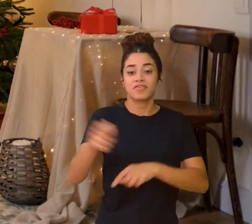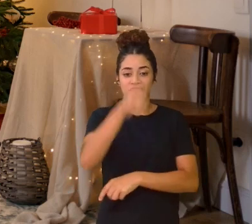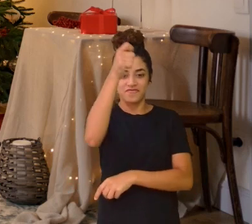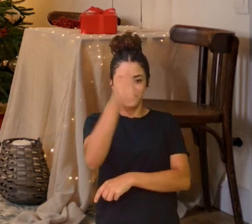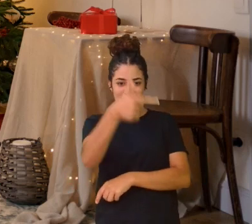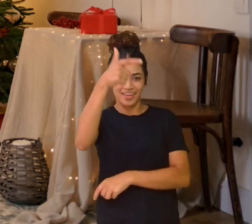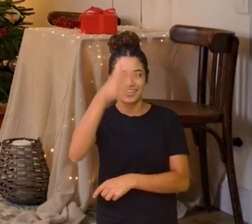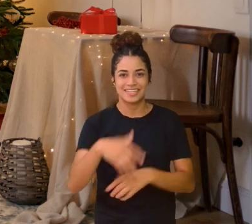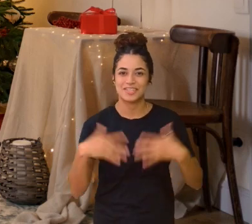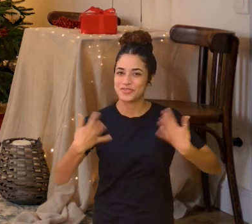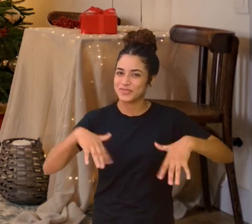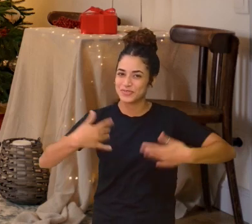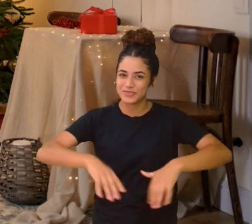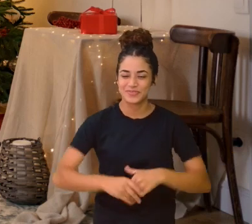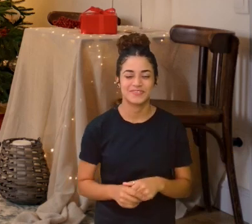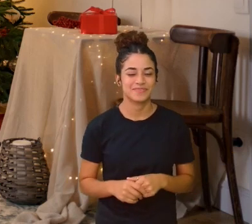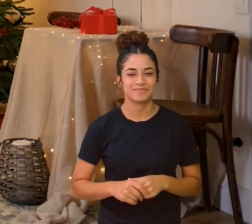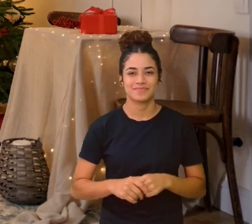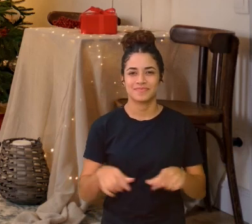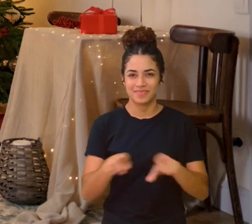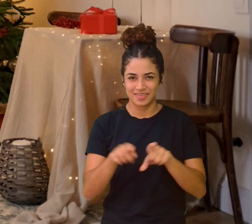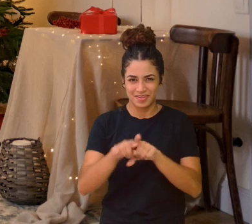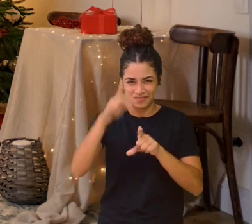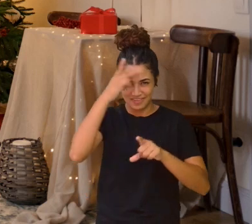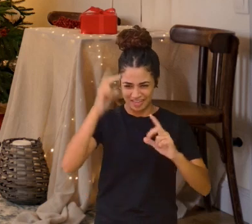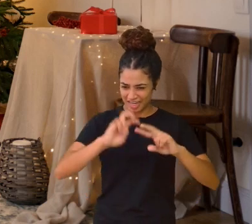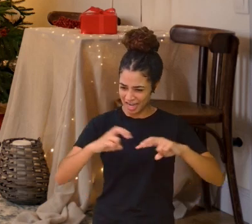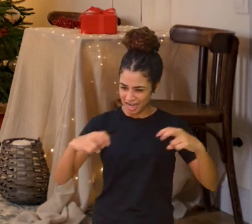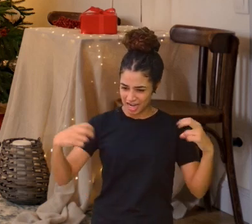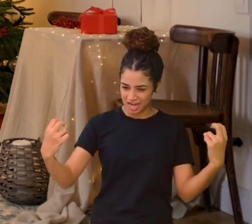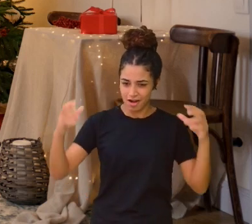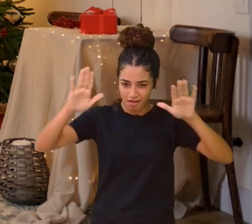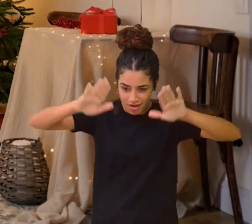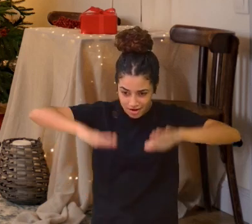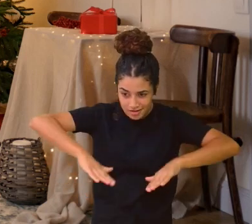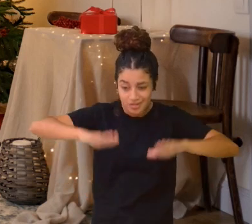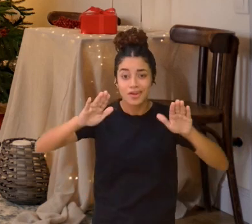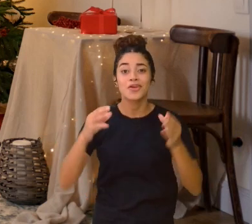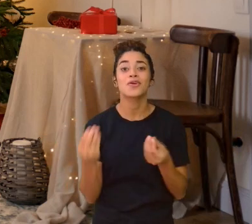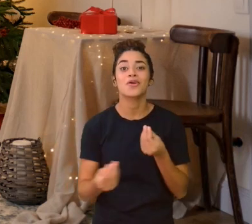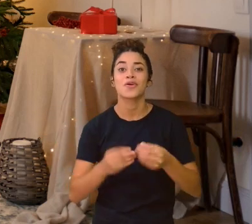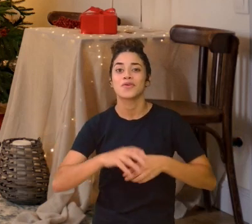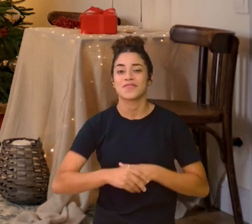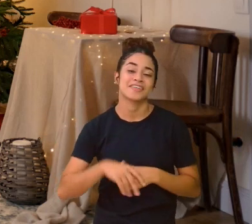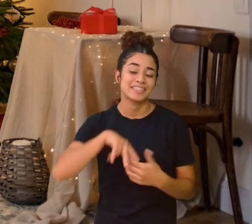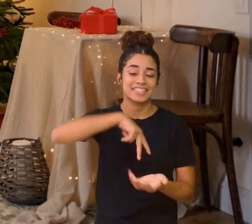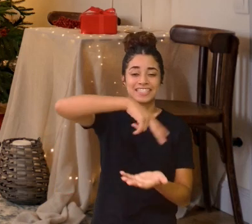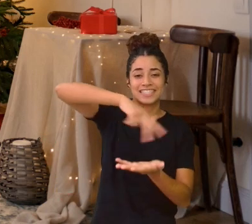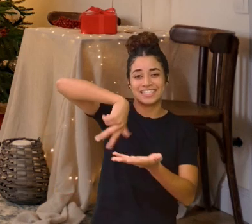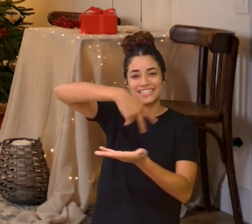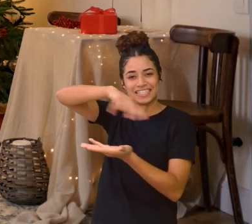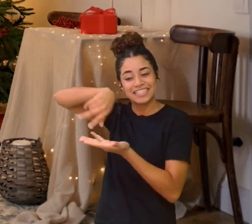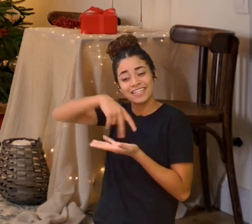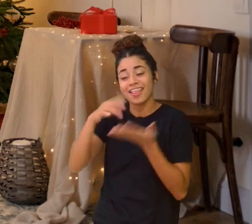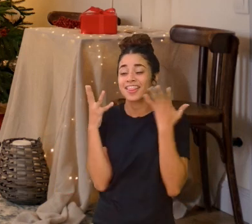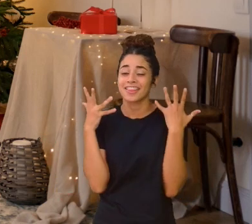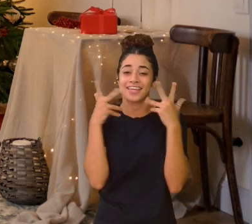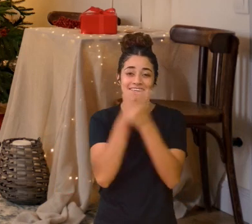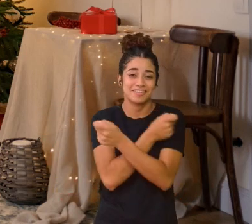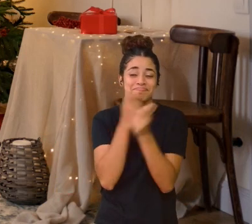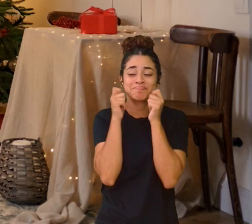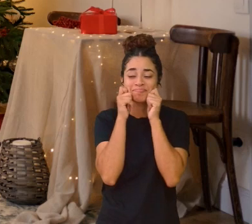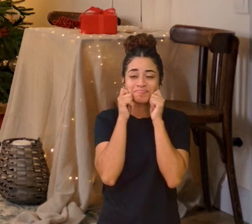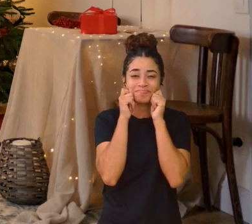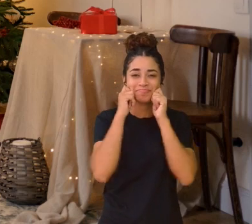E seus súditos docinhos Que dançavam bonitinhos